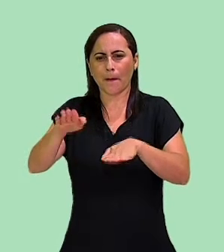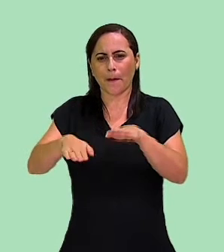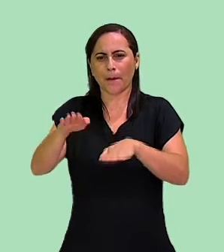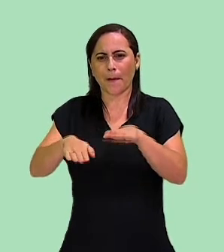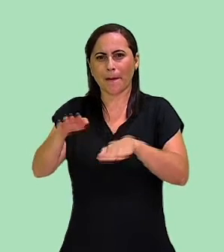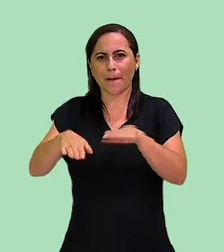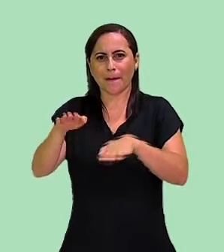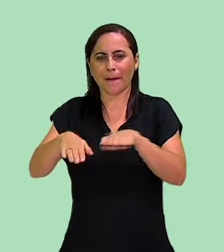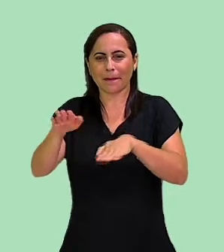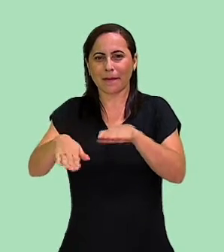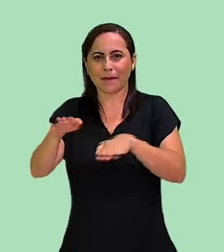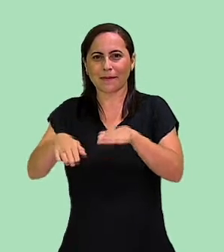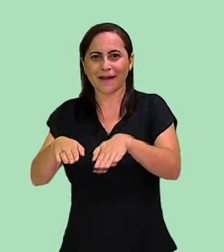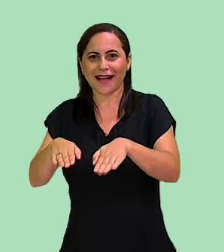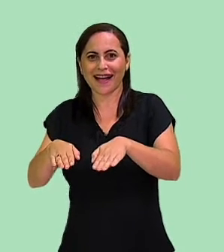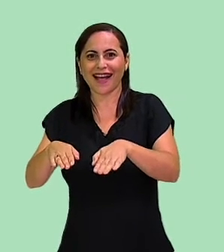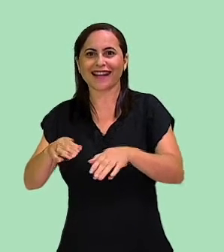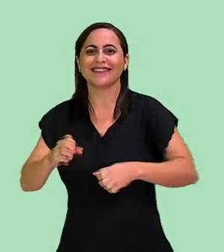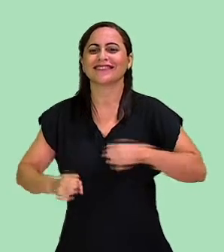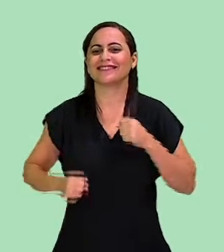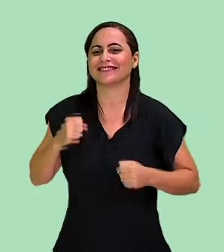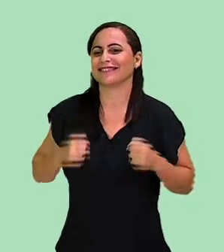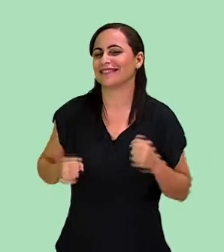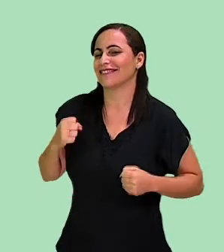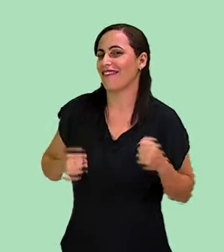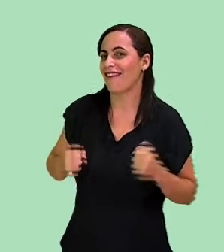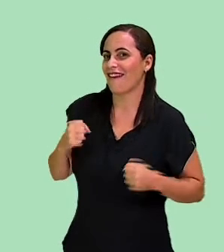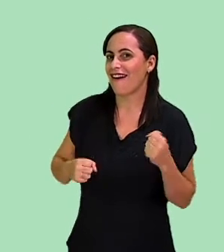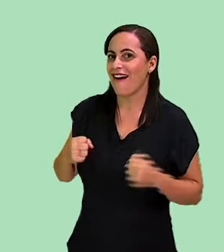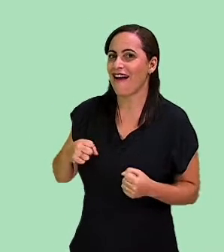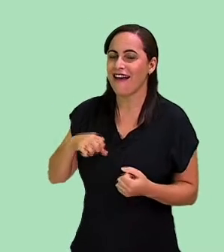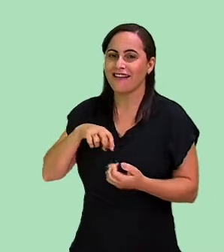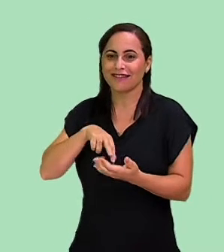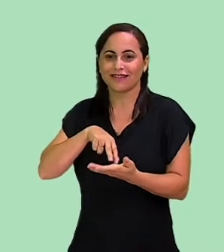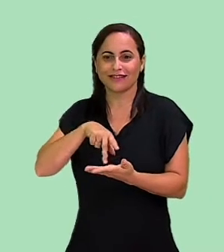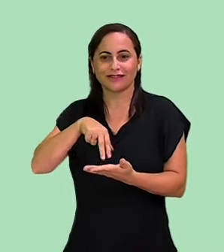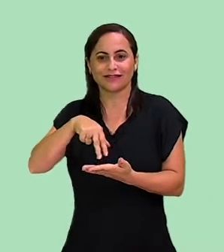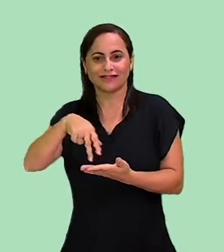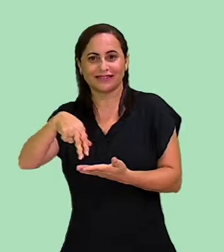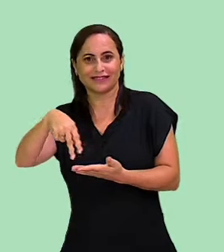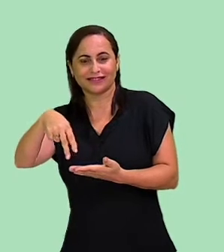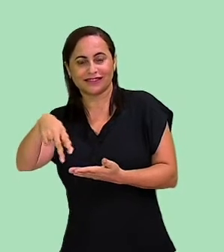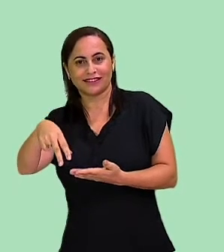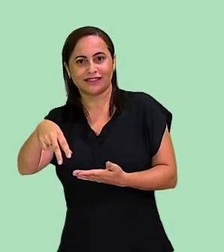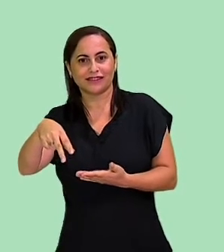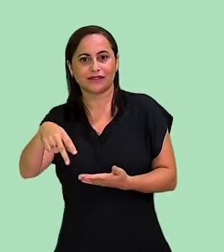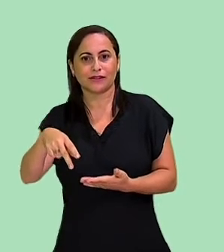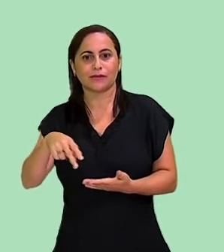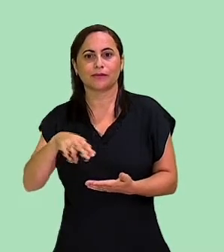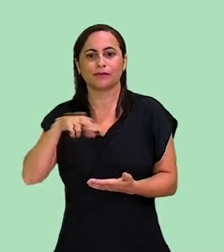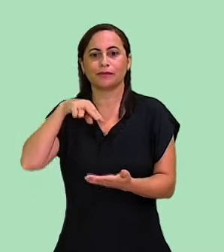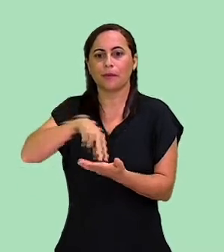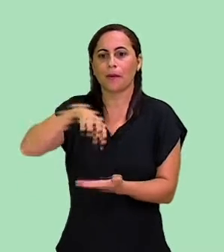Correndo Quando estamos Andando Quando estamos